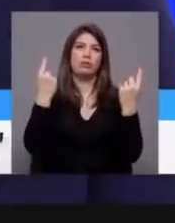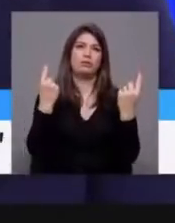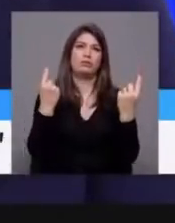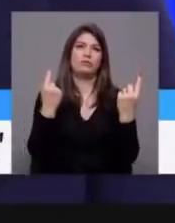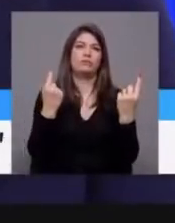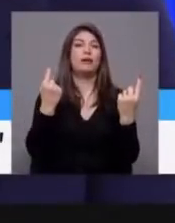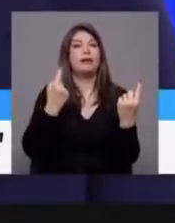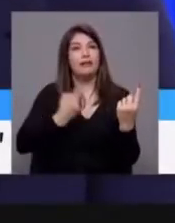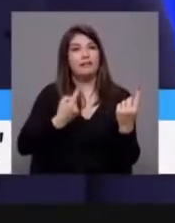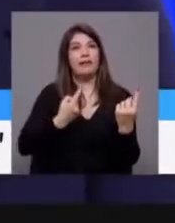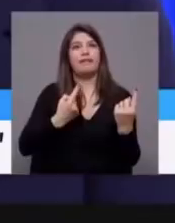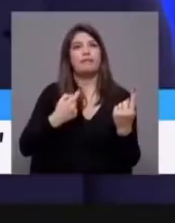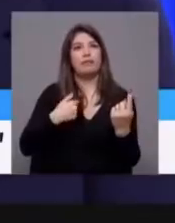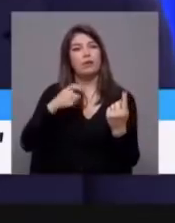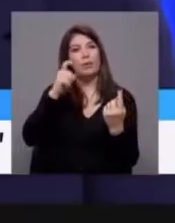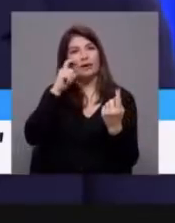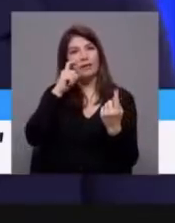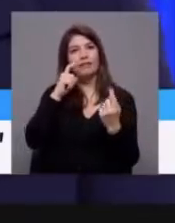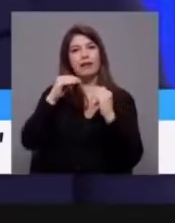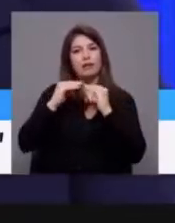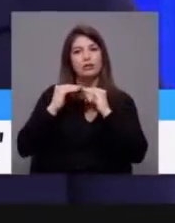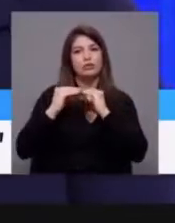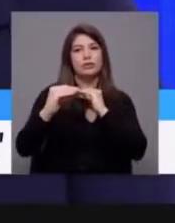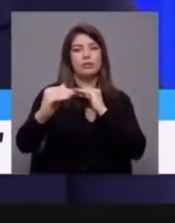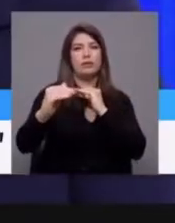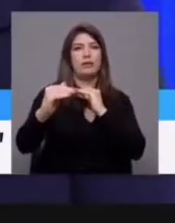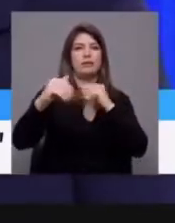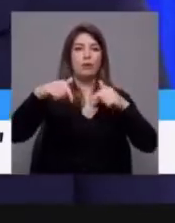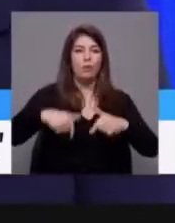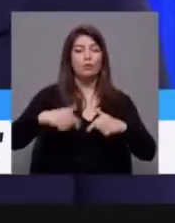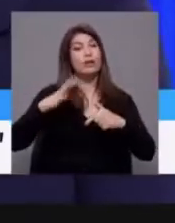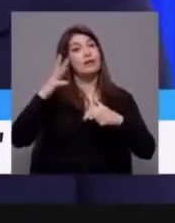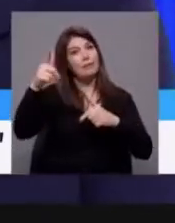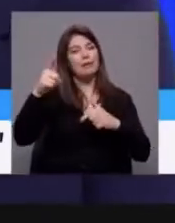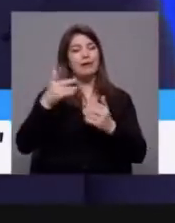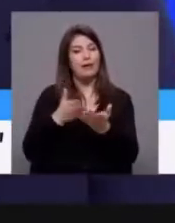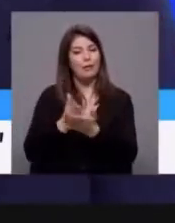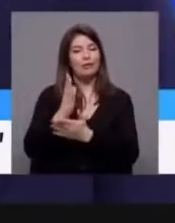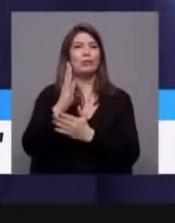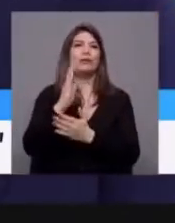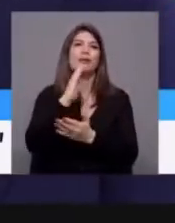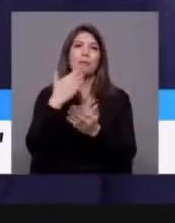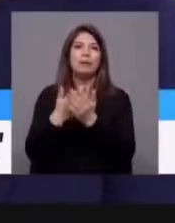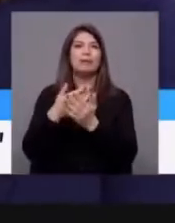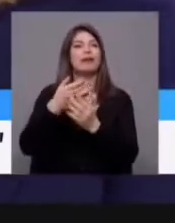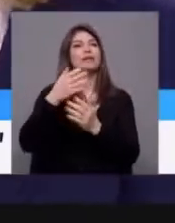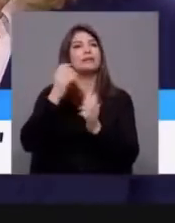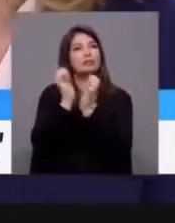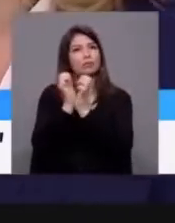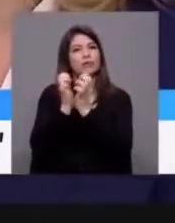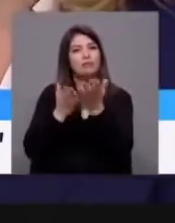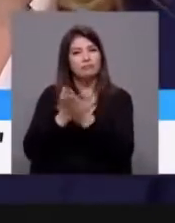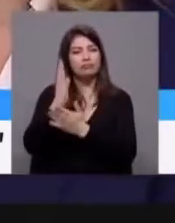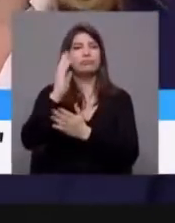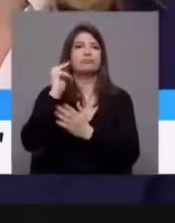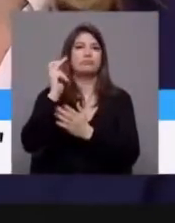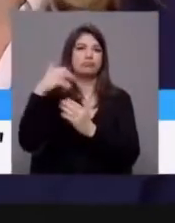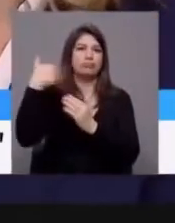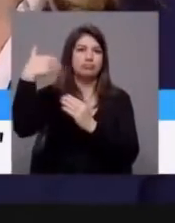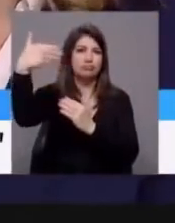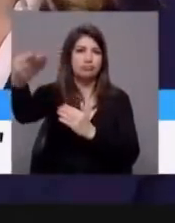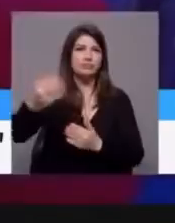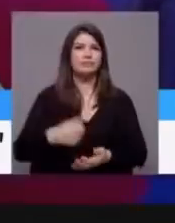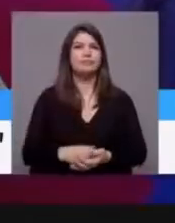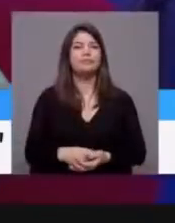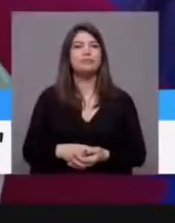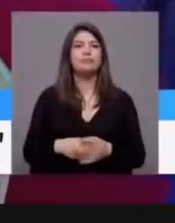a sua sustentabilidade hoje e amanhã. E é por isso que não podemos ir aceitar a Temos cinco minutos até ao final do debate. Acho que há outros assuntos que também